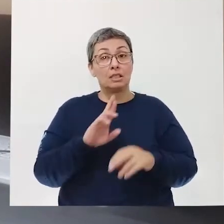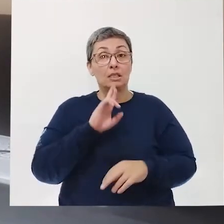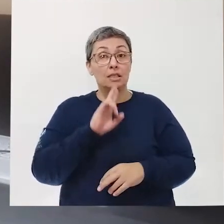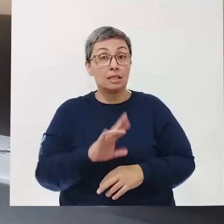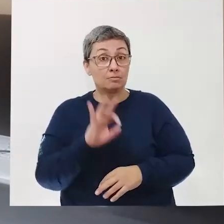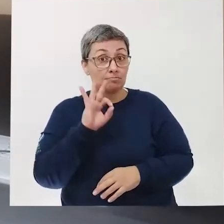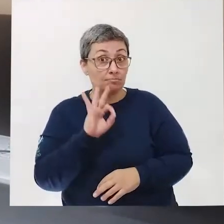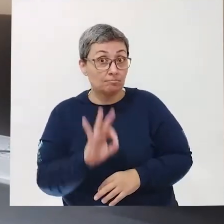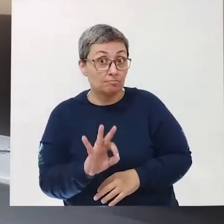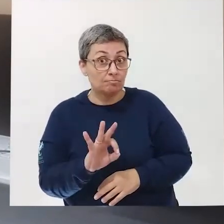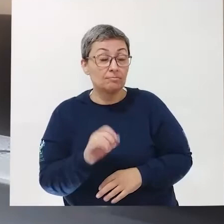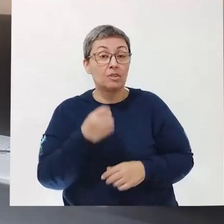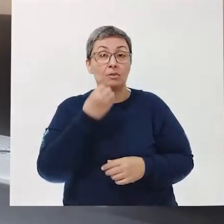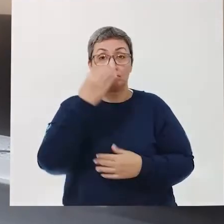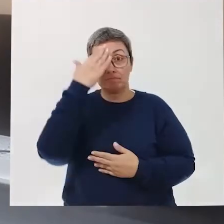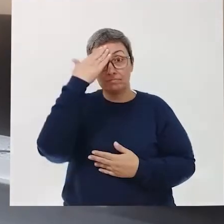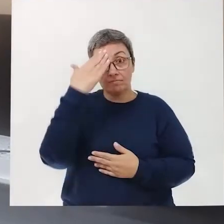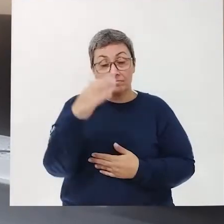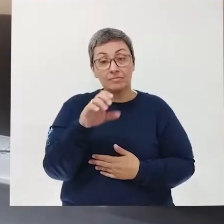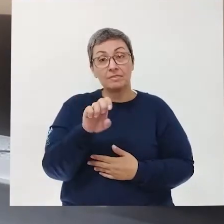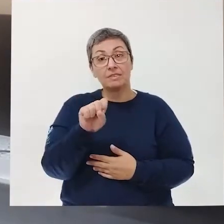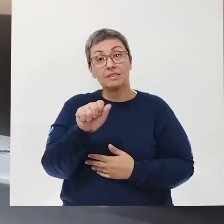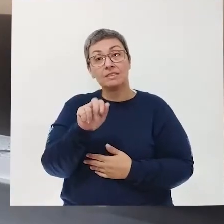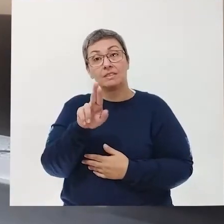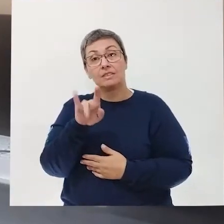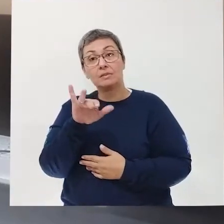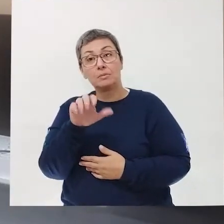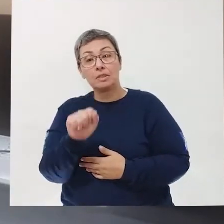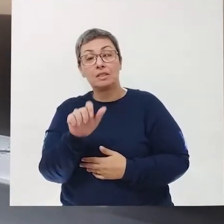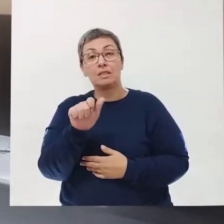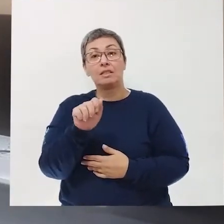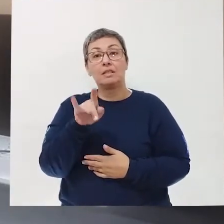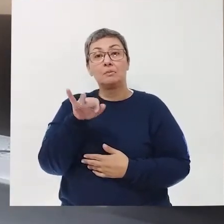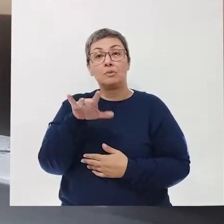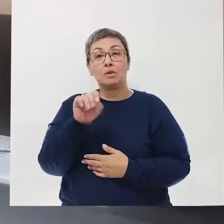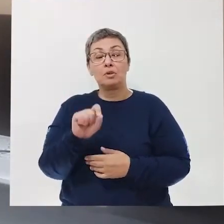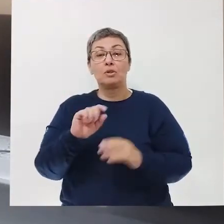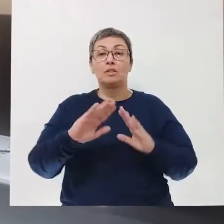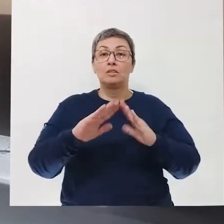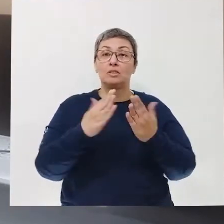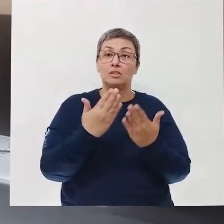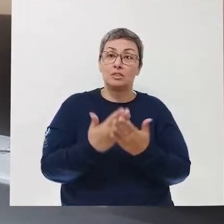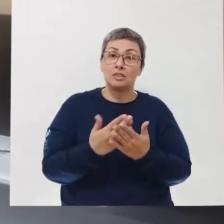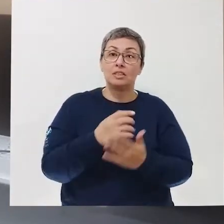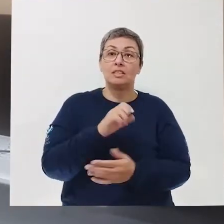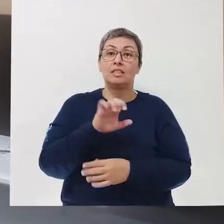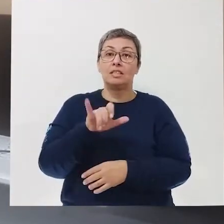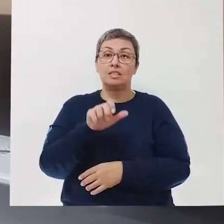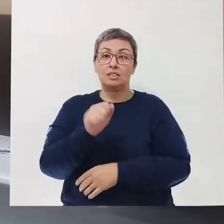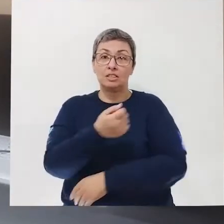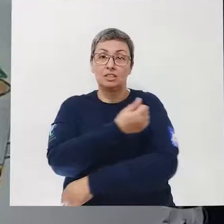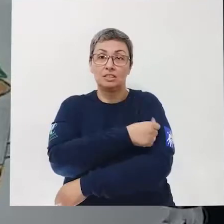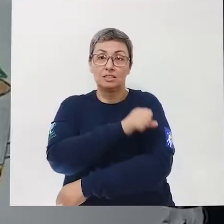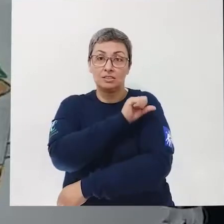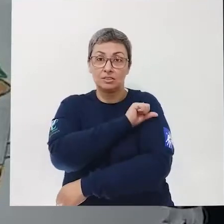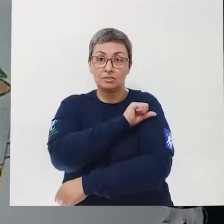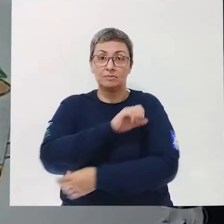dado, muito obrigado Sabrina Ambrósio da EJA do ciclo 2.